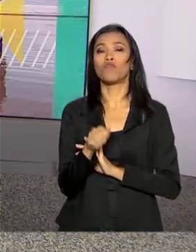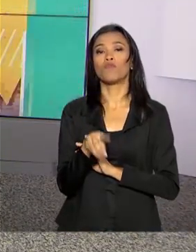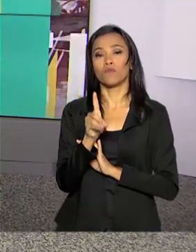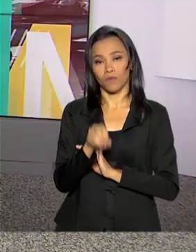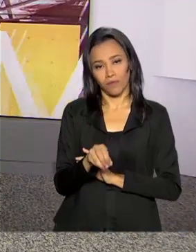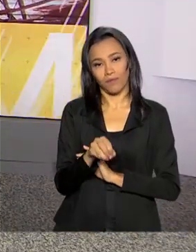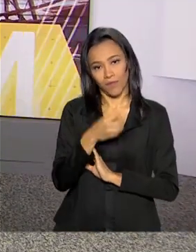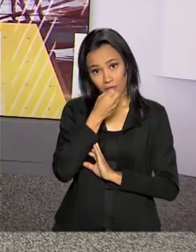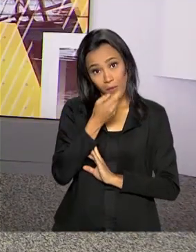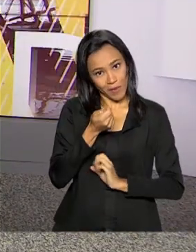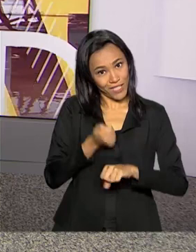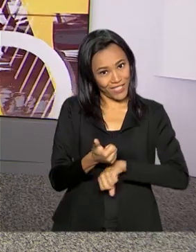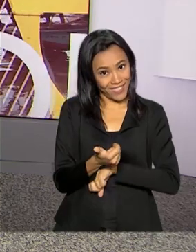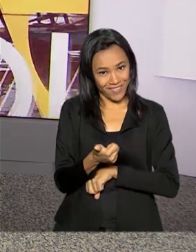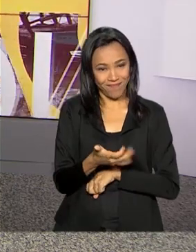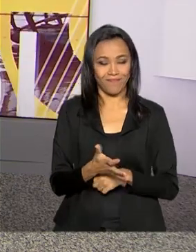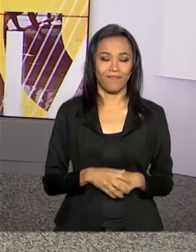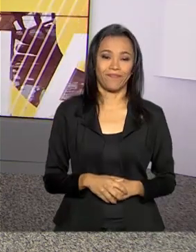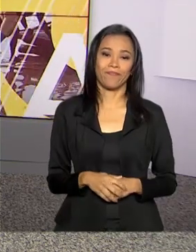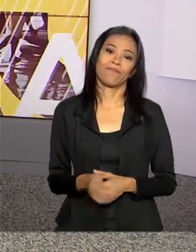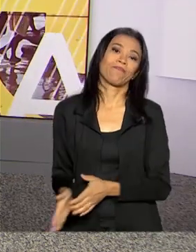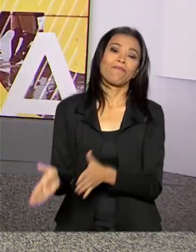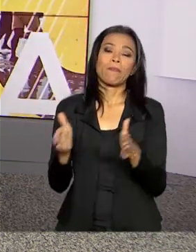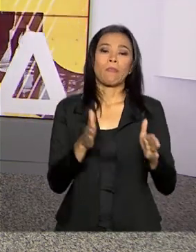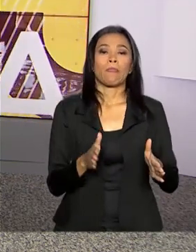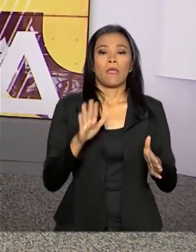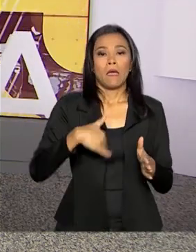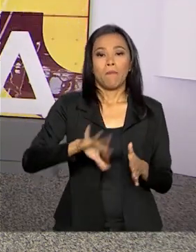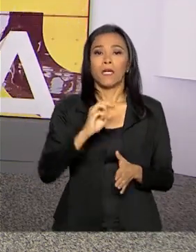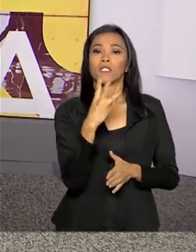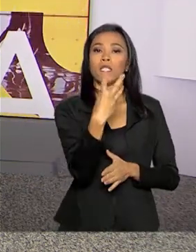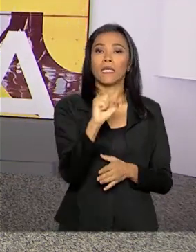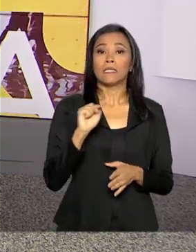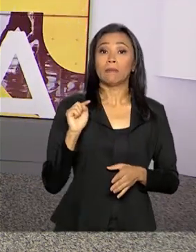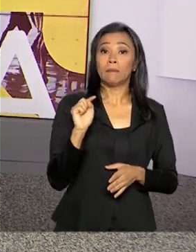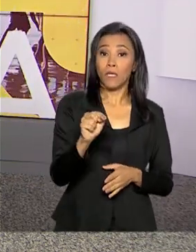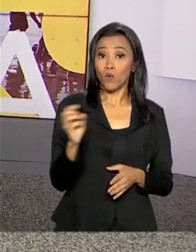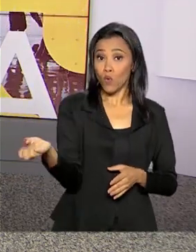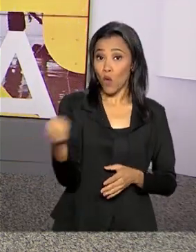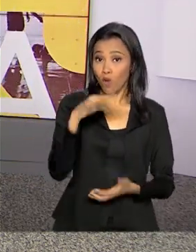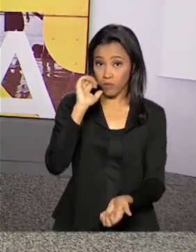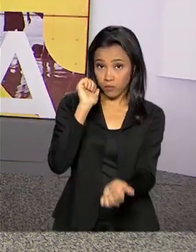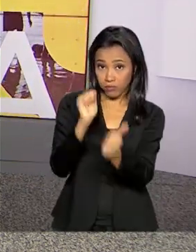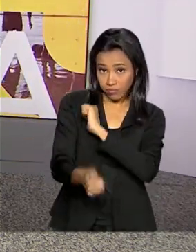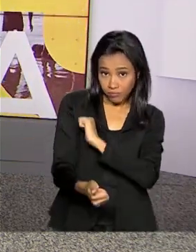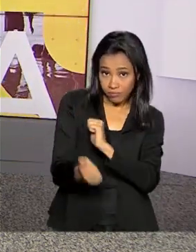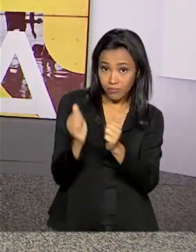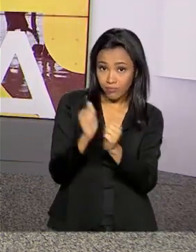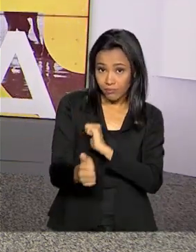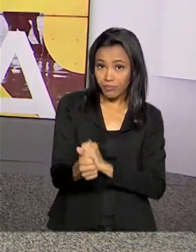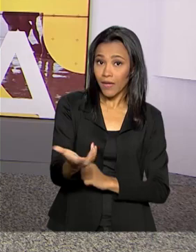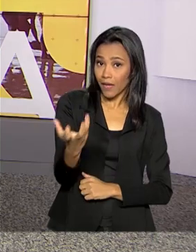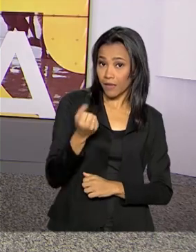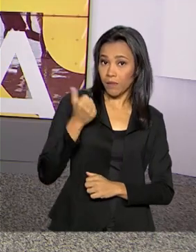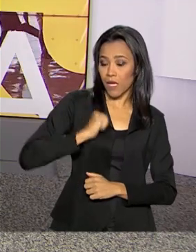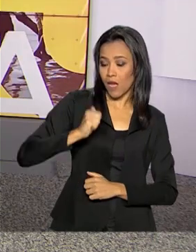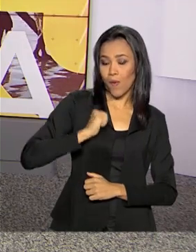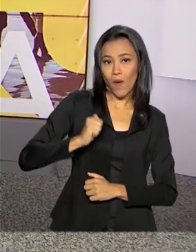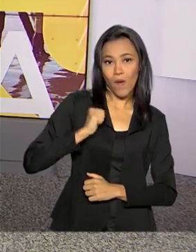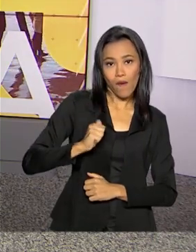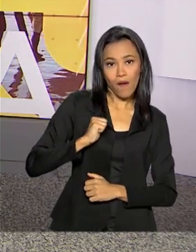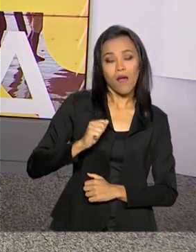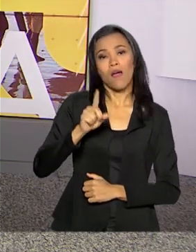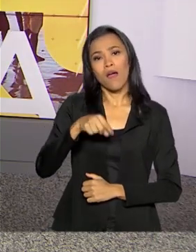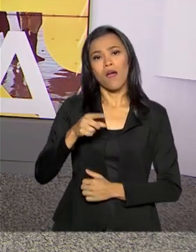dica que vale a pena. Pense nisso. Mais de 3 mil novos esportistas ganharam o Bolsa Atleta. Eles se